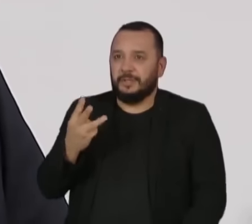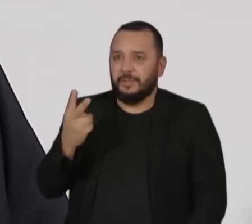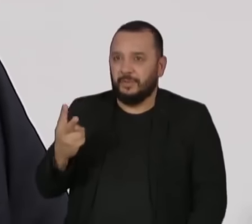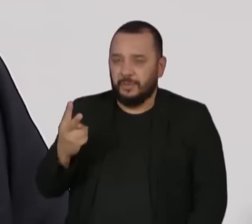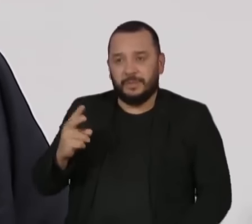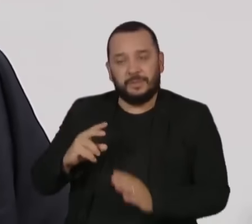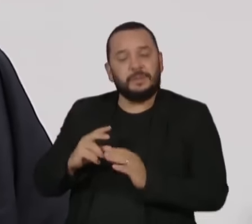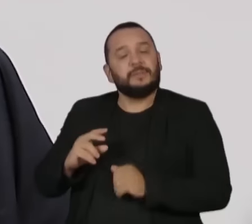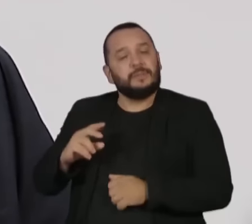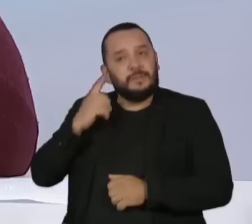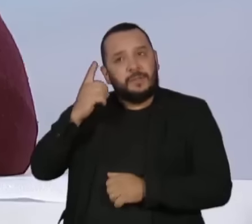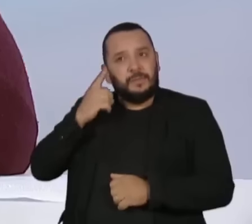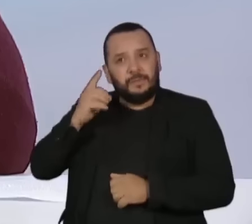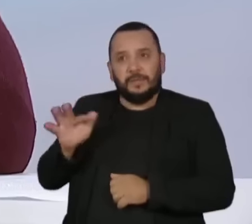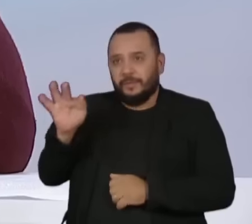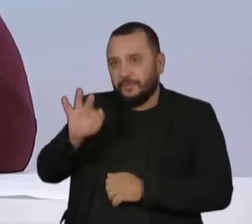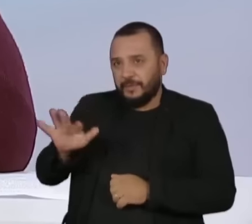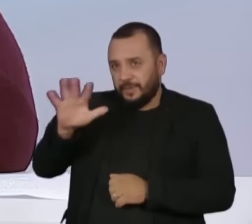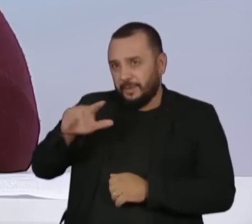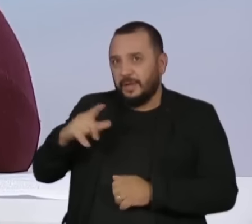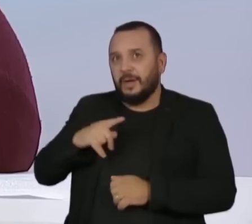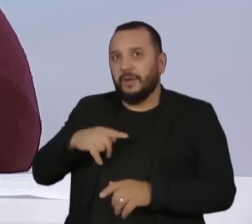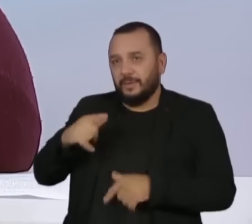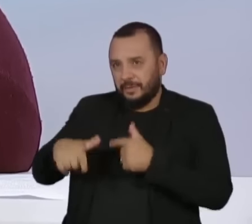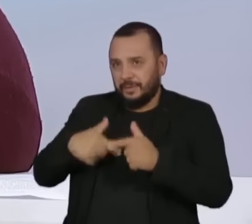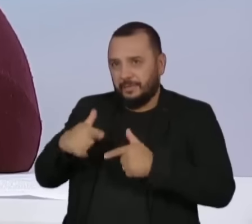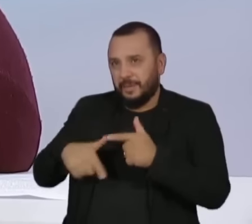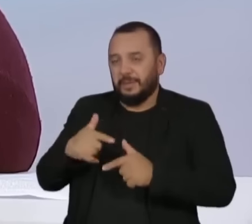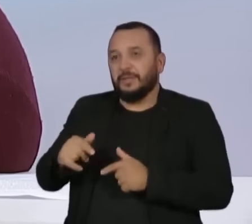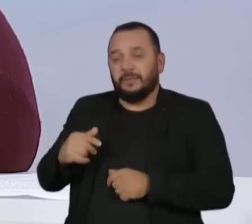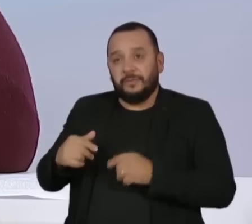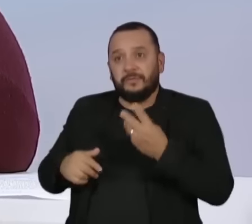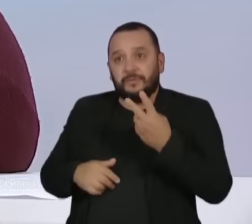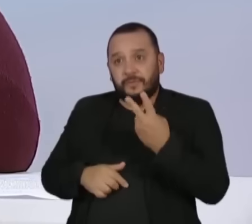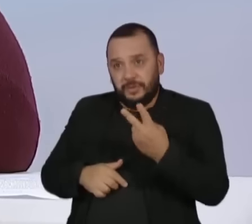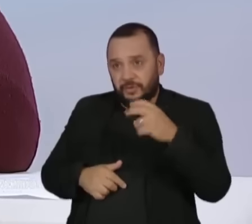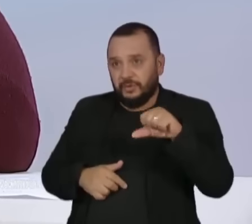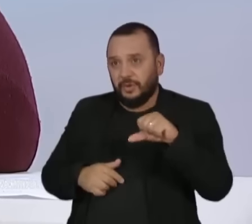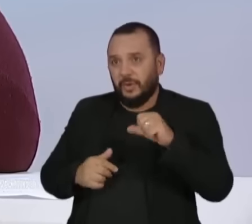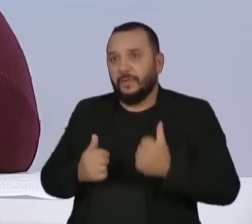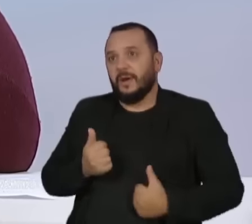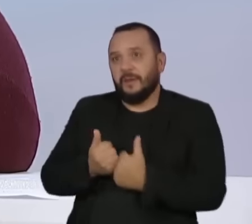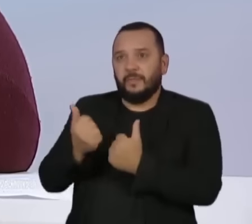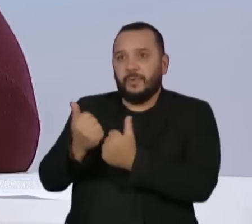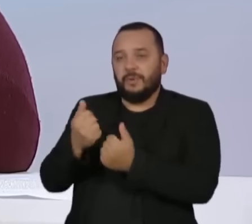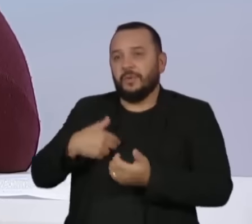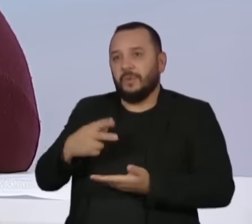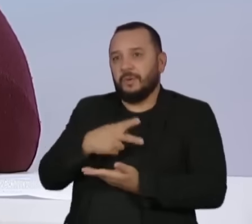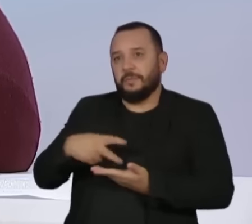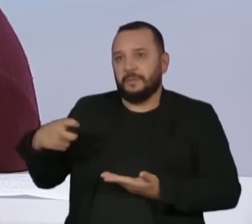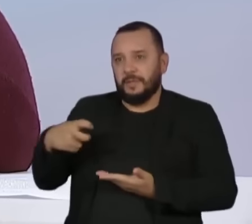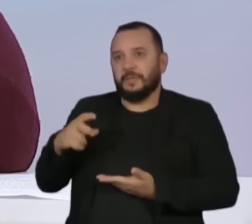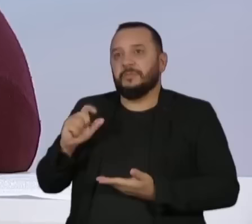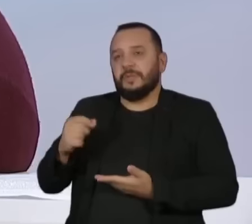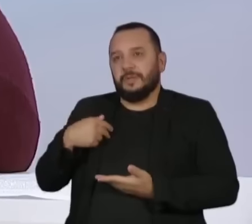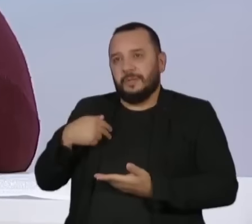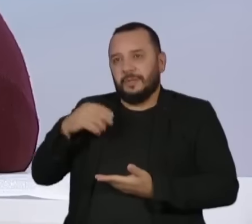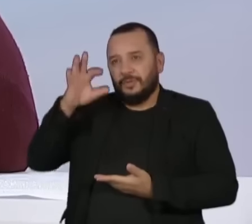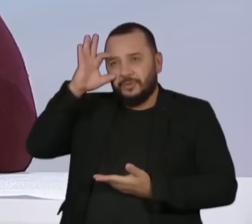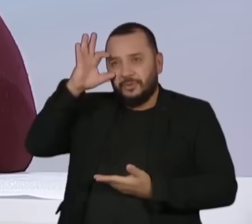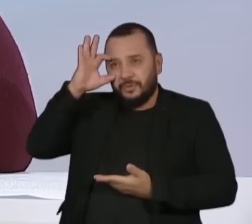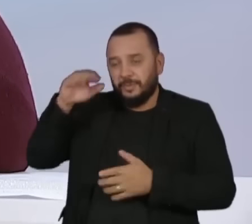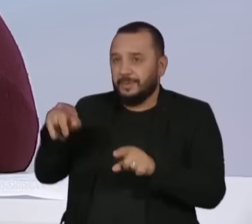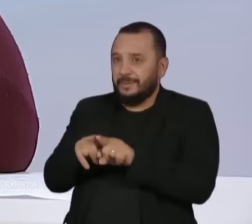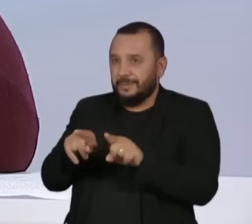federais na bancada, 29 deles apoiaram o impeachment da ex-presidente Dilma Rousseff, inclusive